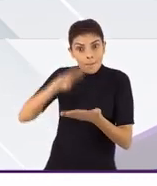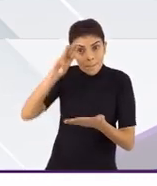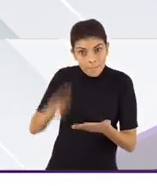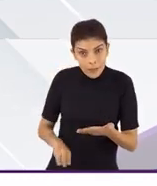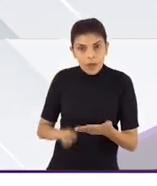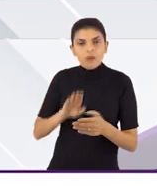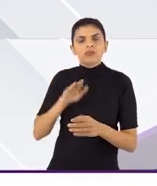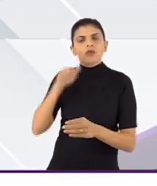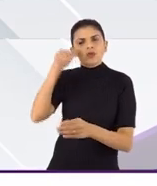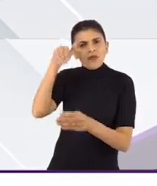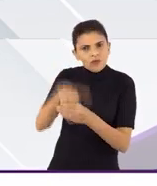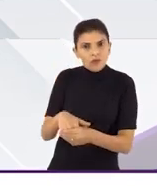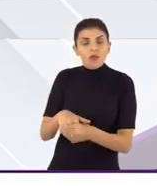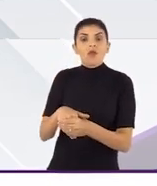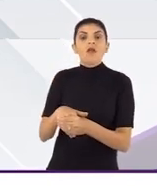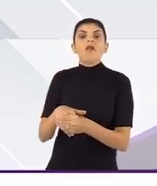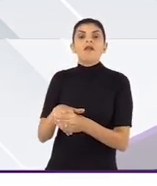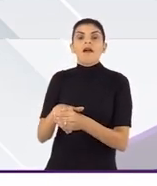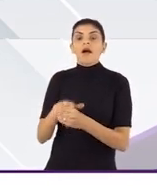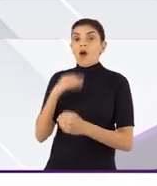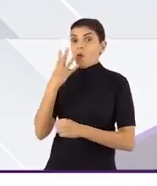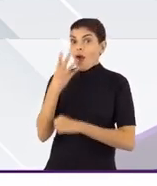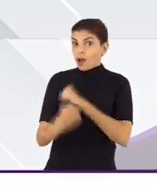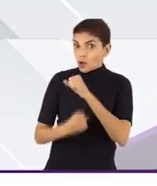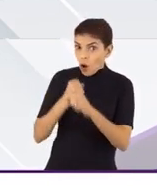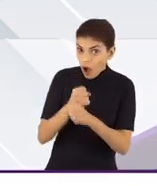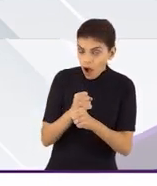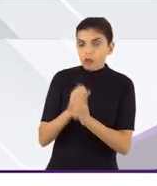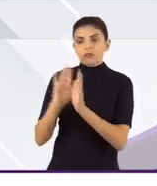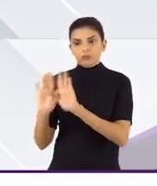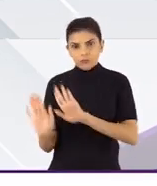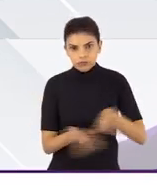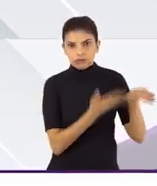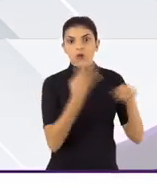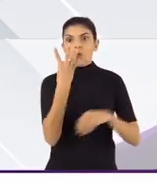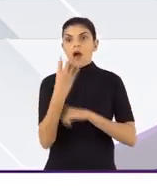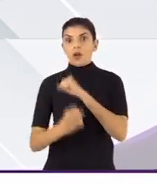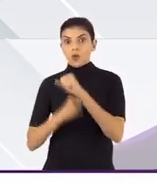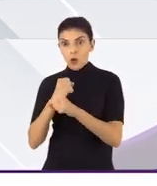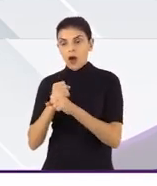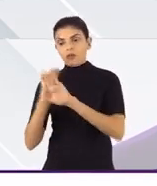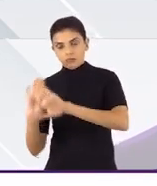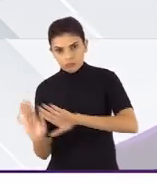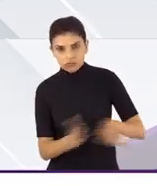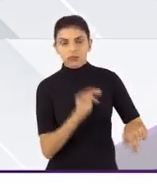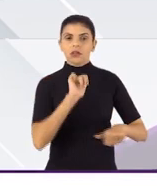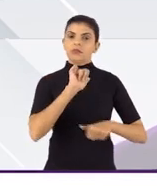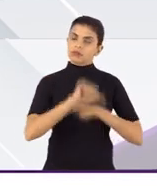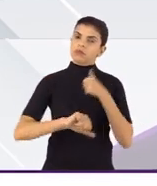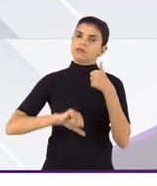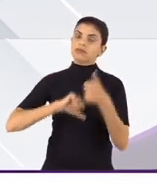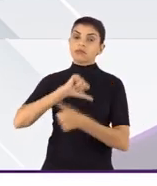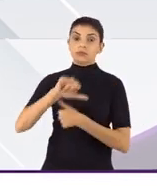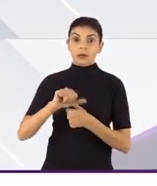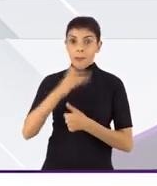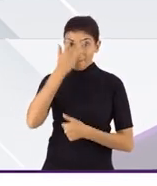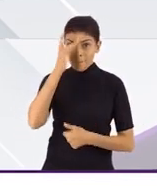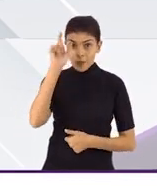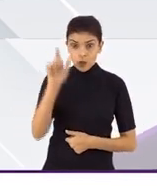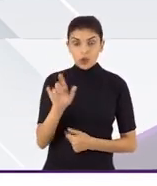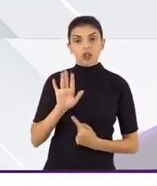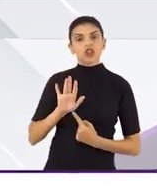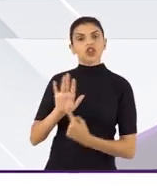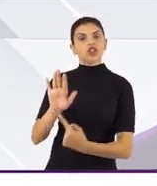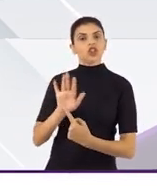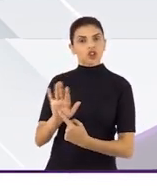membros que são eleitos a cada quatro anos, tendo uma renovação, os